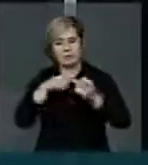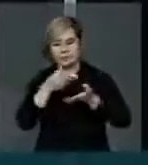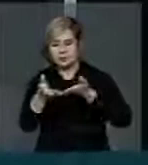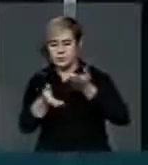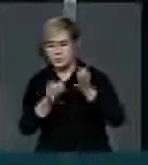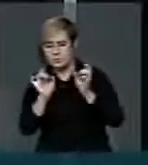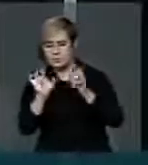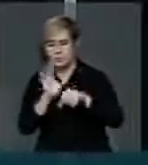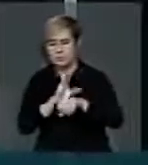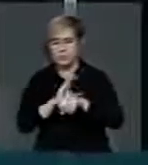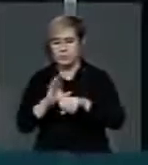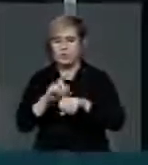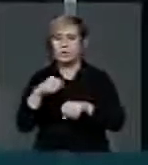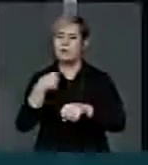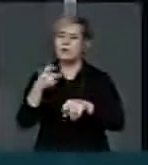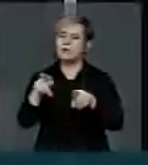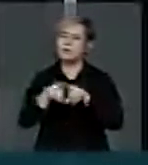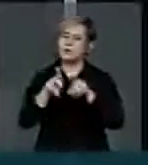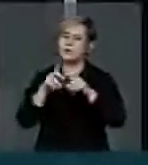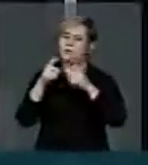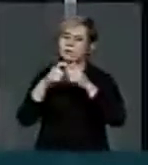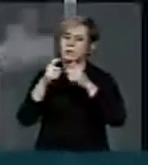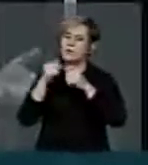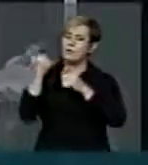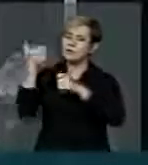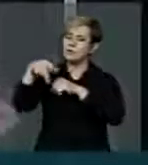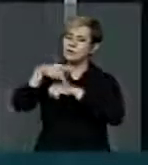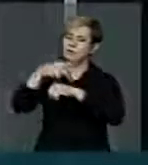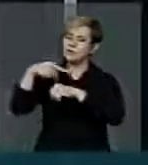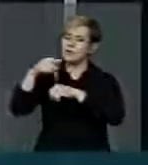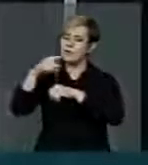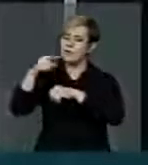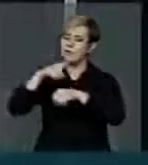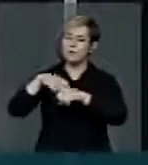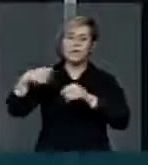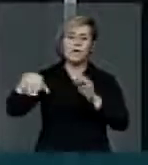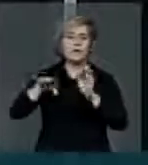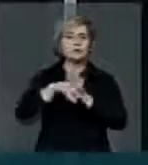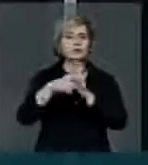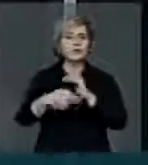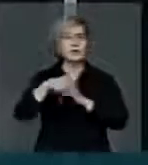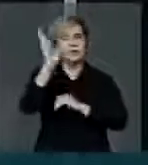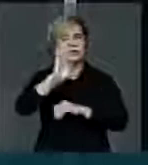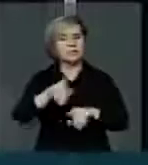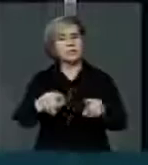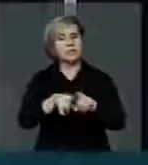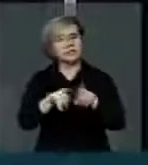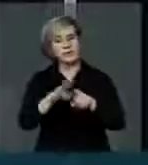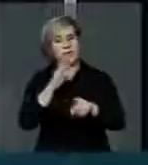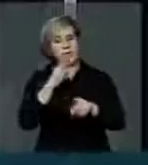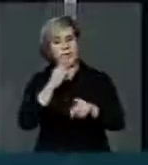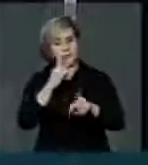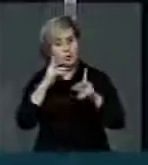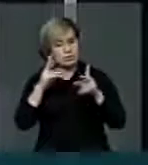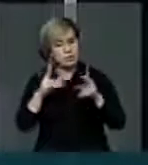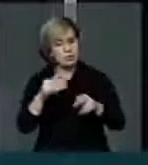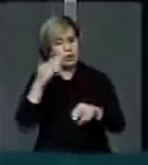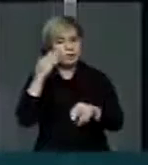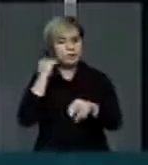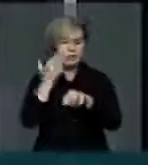queremos também que o médico que venha para o Brasil, seja ele de onde for, o próprio médico brasileiro, ele esteja